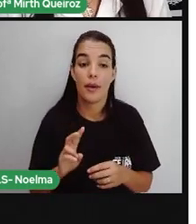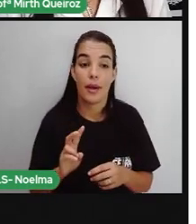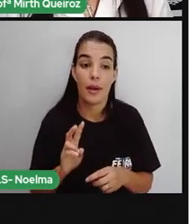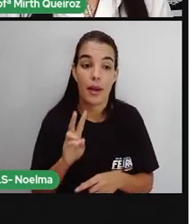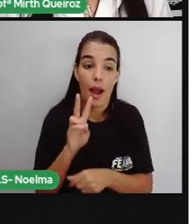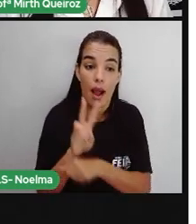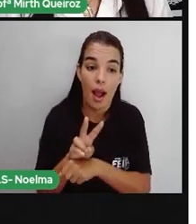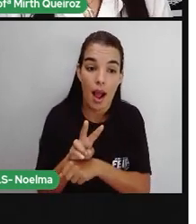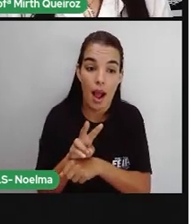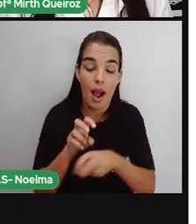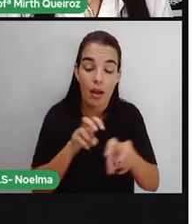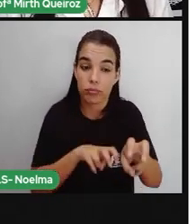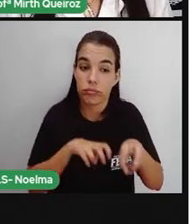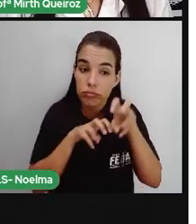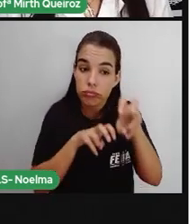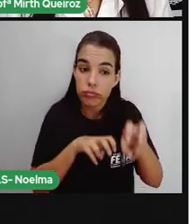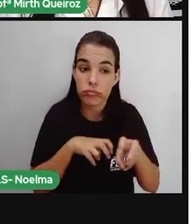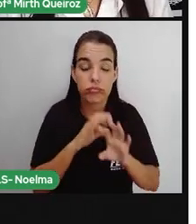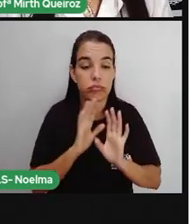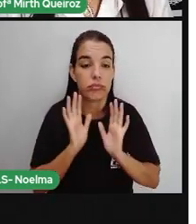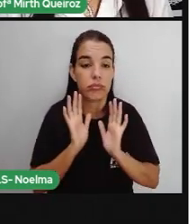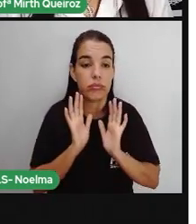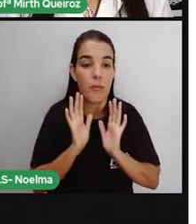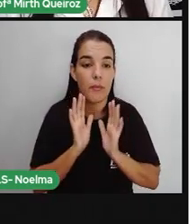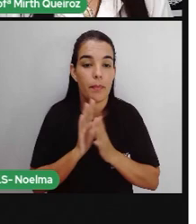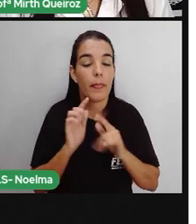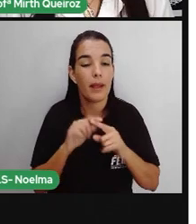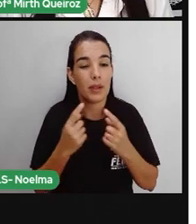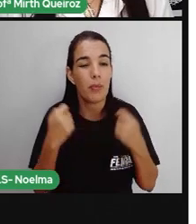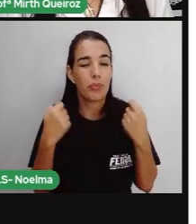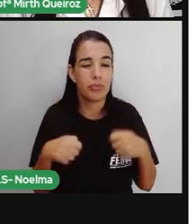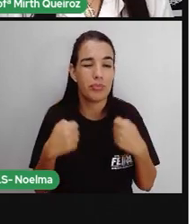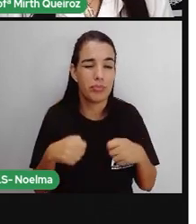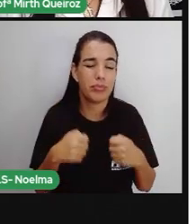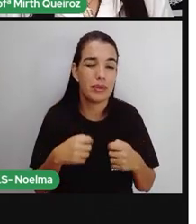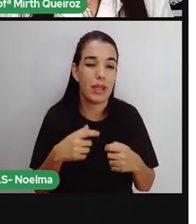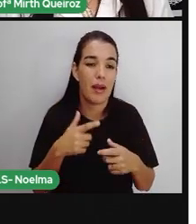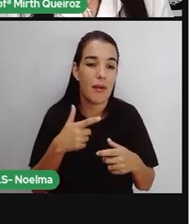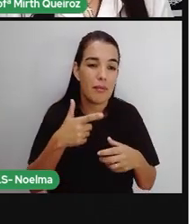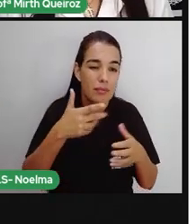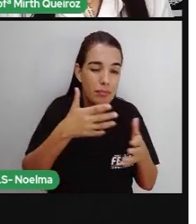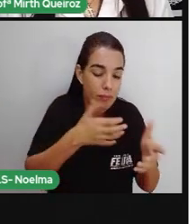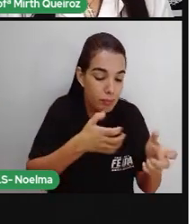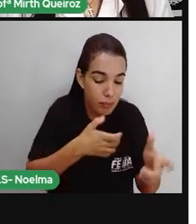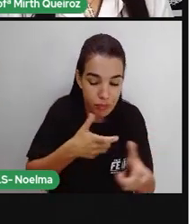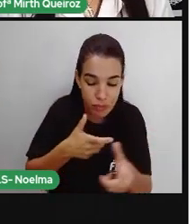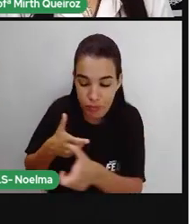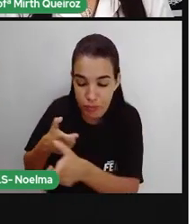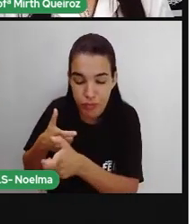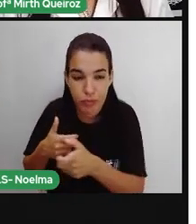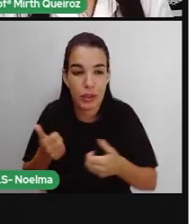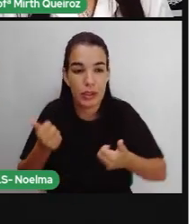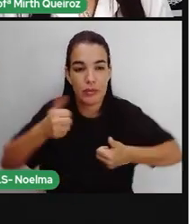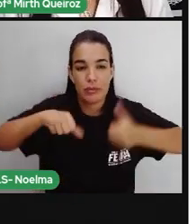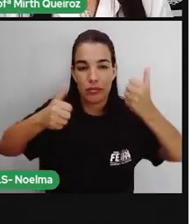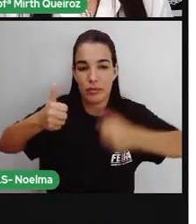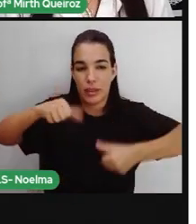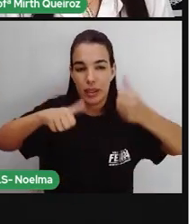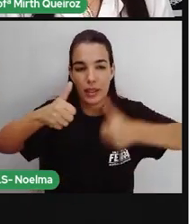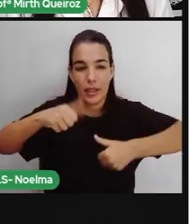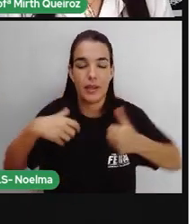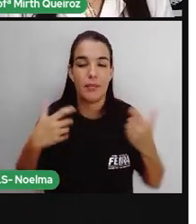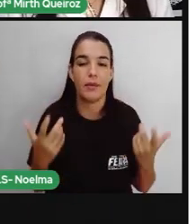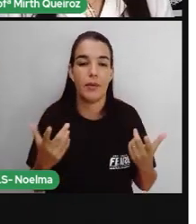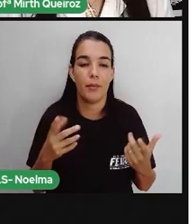plantação. E, com isso, eles vão usar, ali, grande quantidade de insumos químicos, de agrotóxicos, de agroquímicos, né?